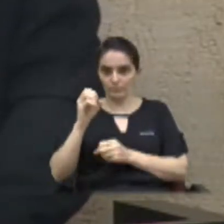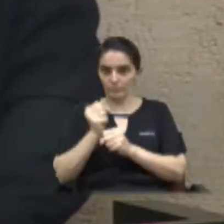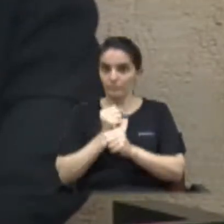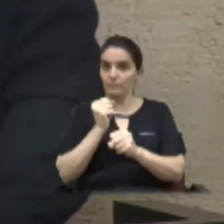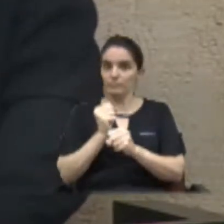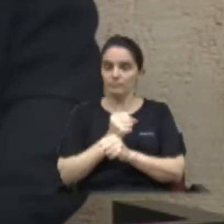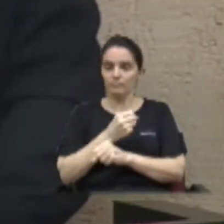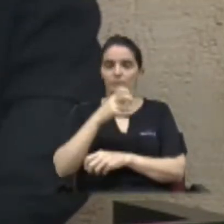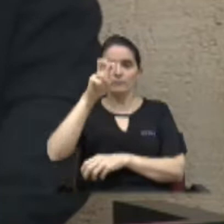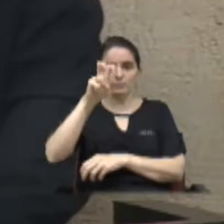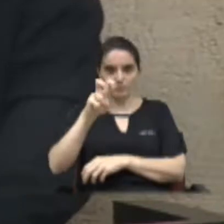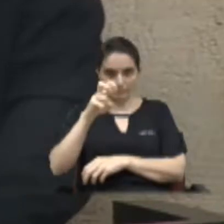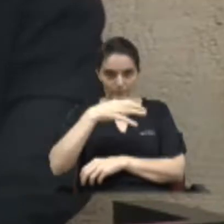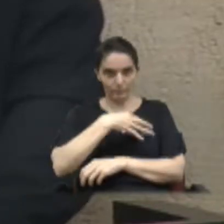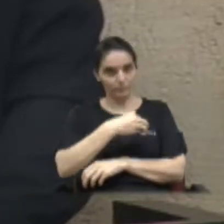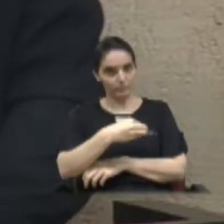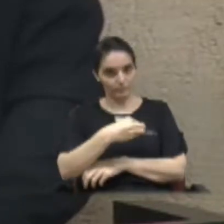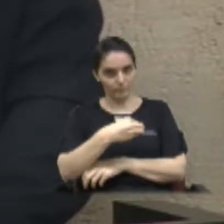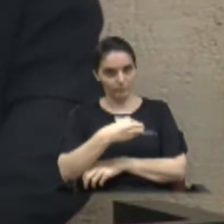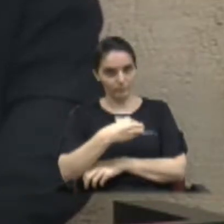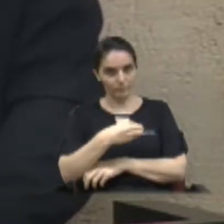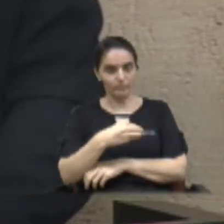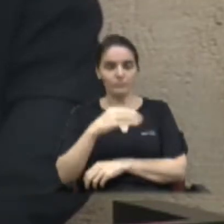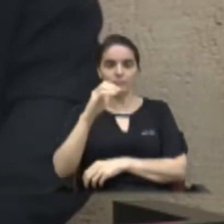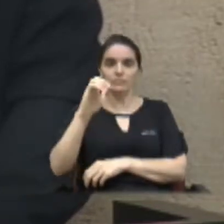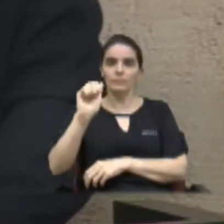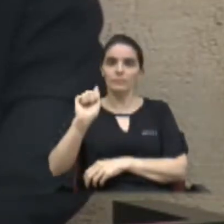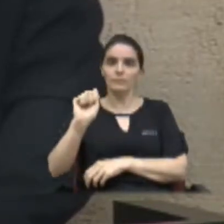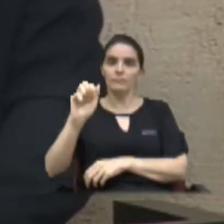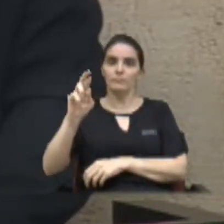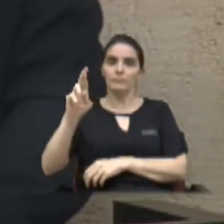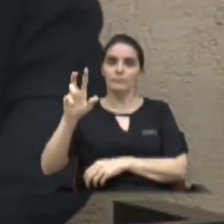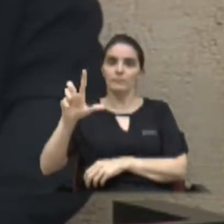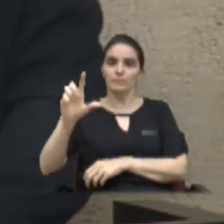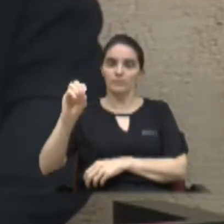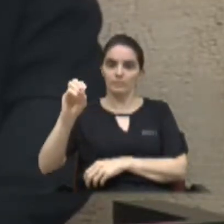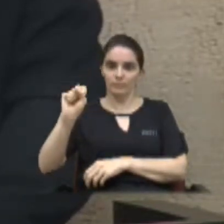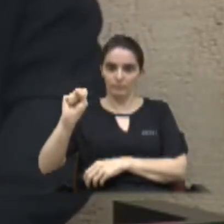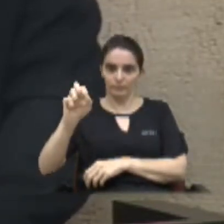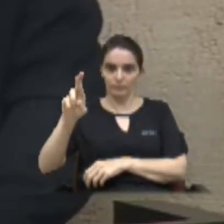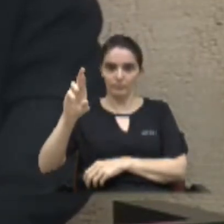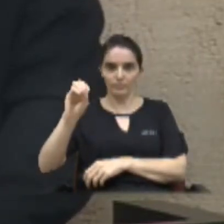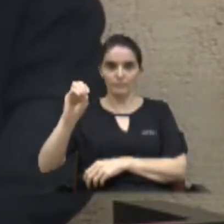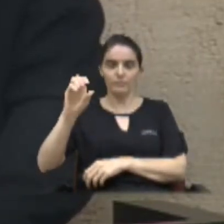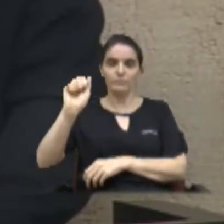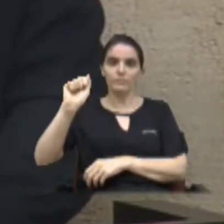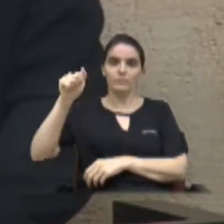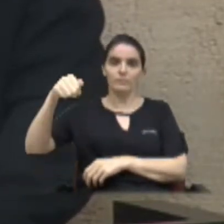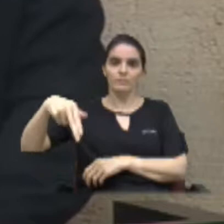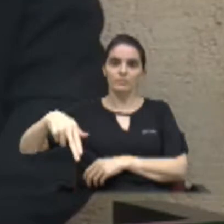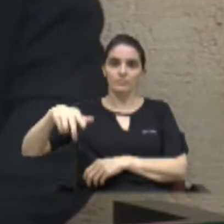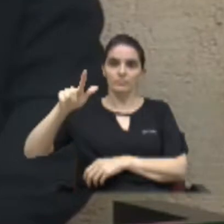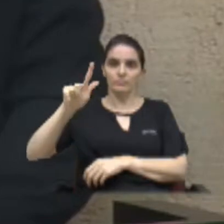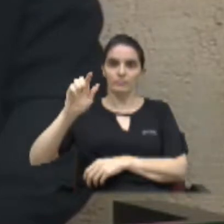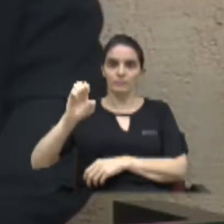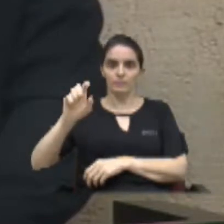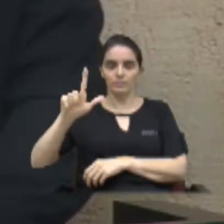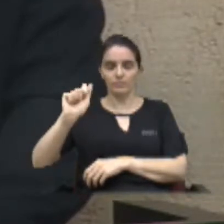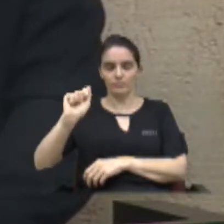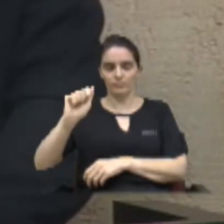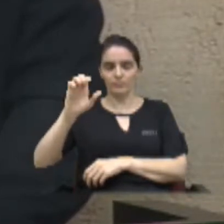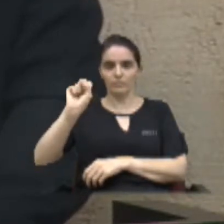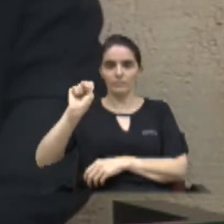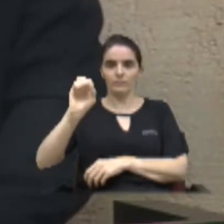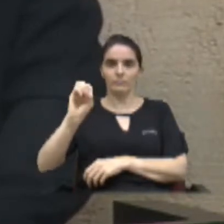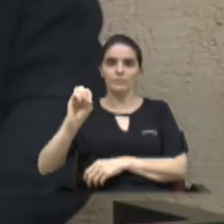tiveram cinco filhos. O Carlos Alberto Firmino, a Rosângela de Fátima Firmino, Solange Cristina Firmino,